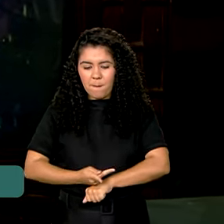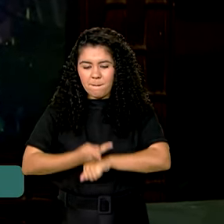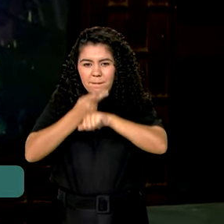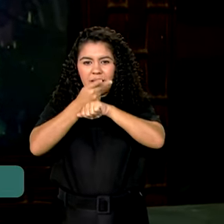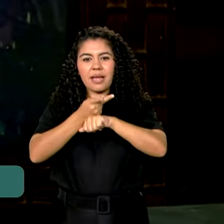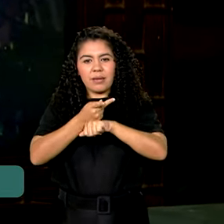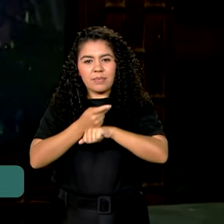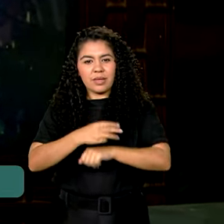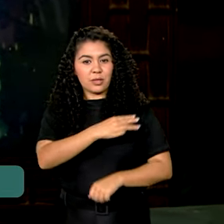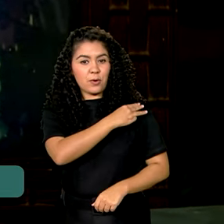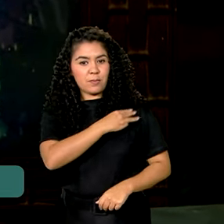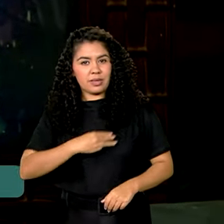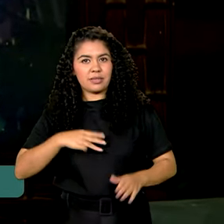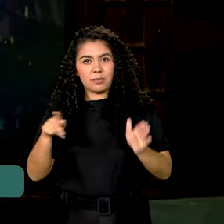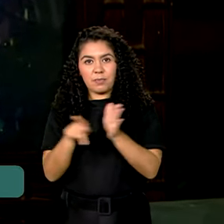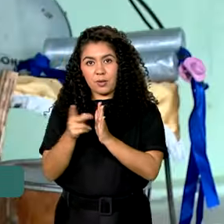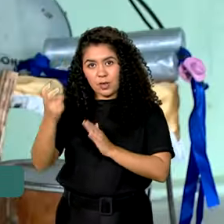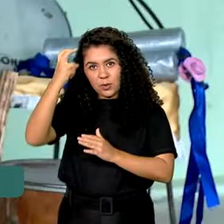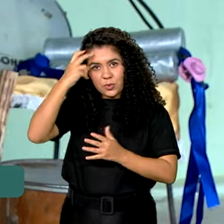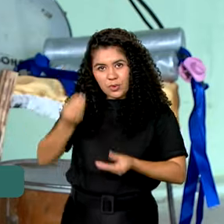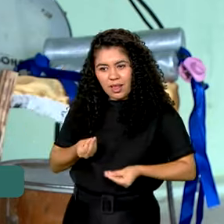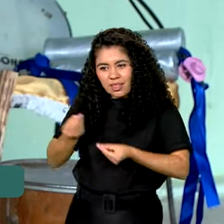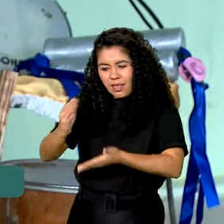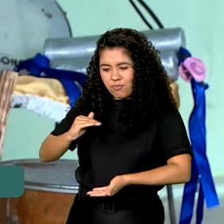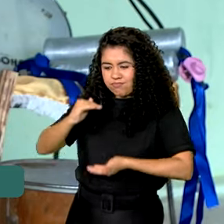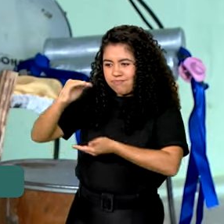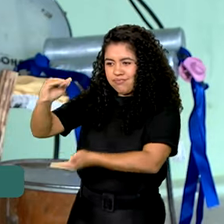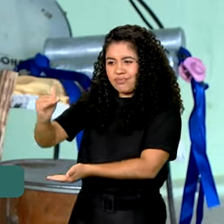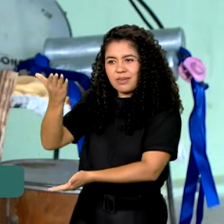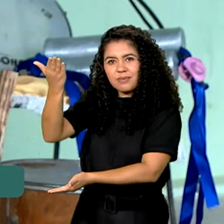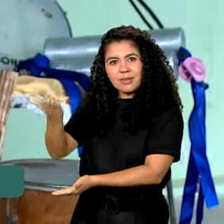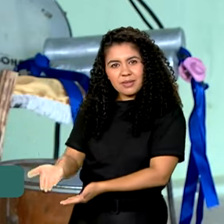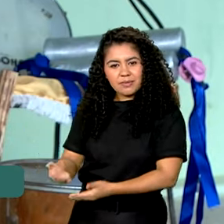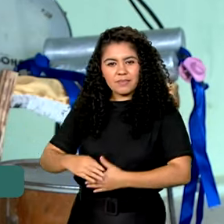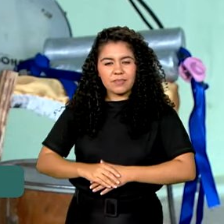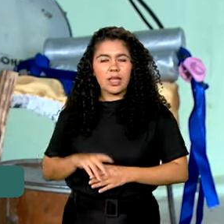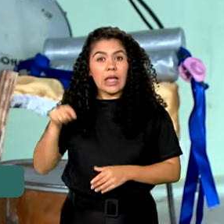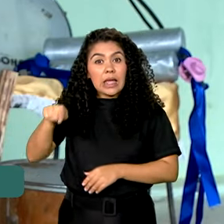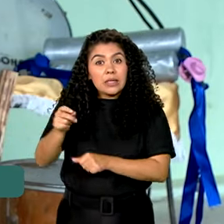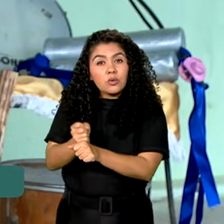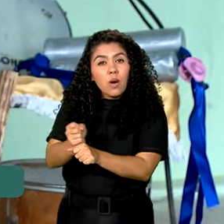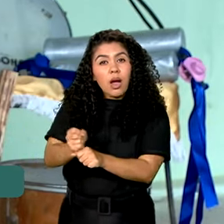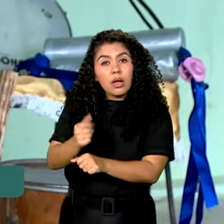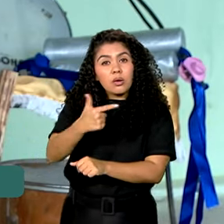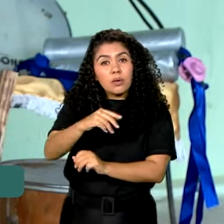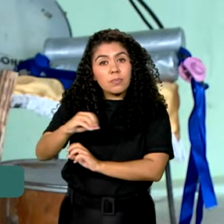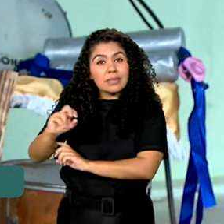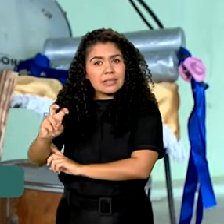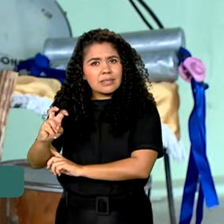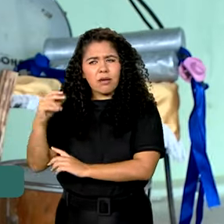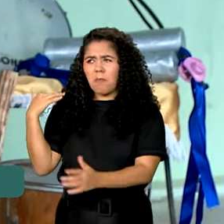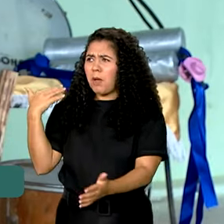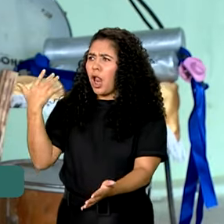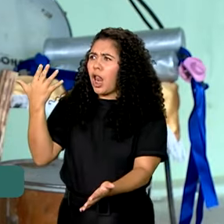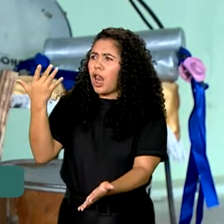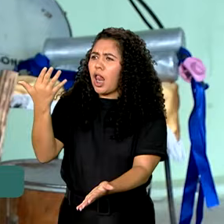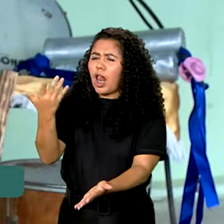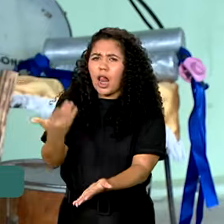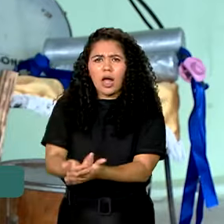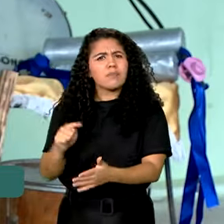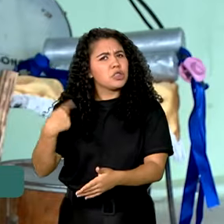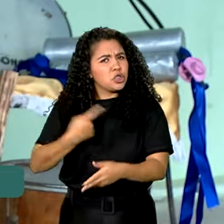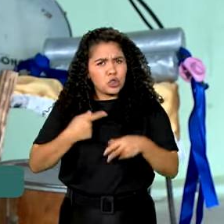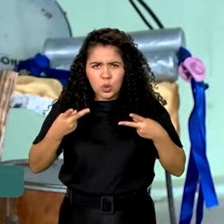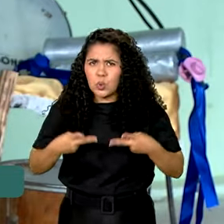Ministro da Cultura, Gilberto Gil. Recebi meu título de Mestre em 2005. E de lá para cá a gente tem batalha, né?